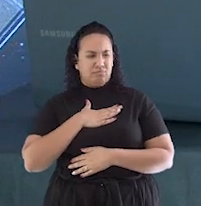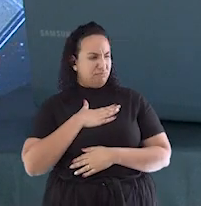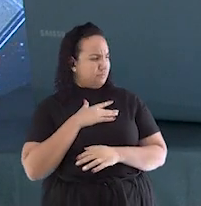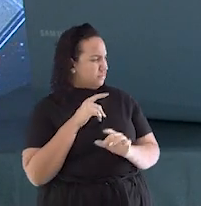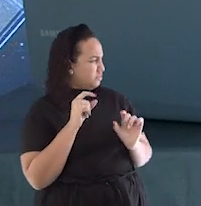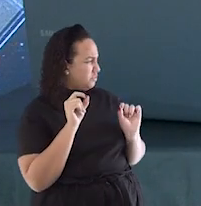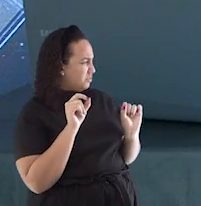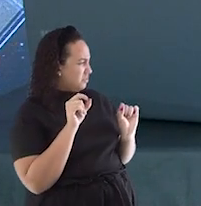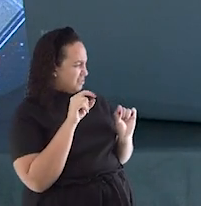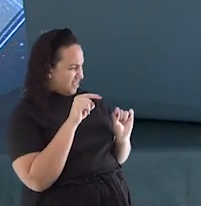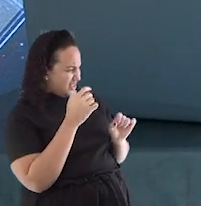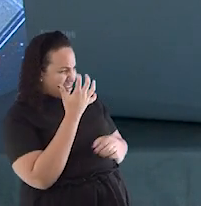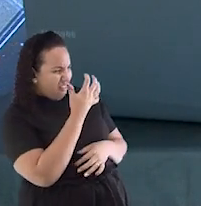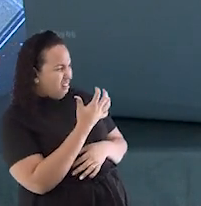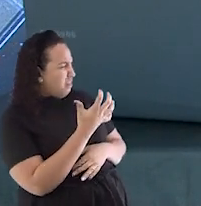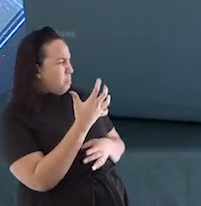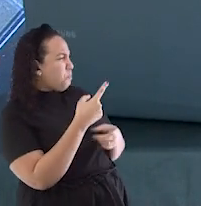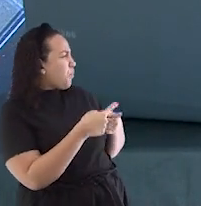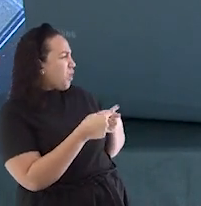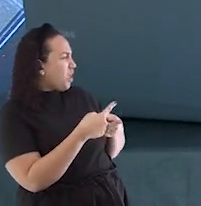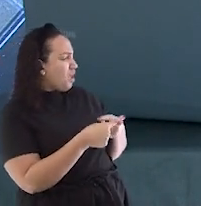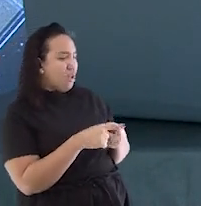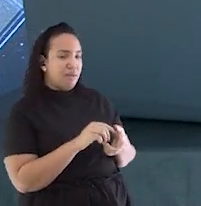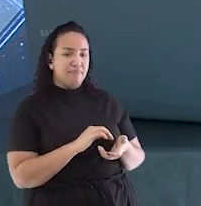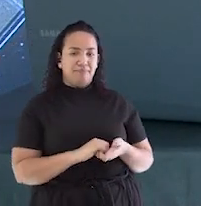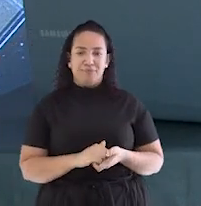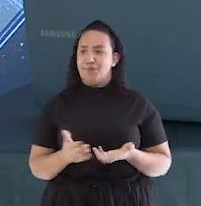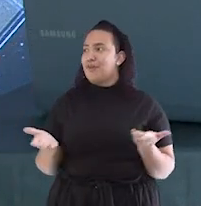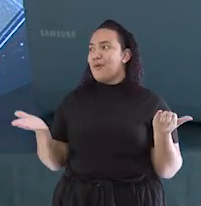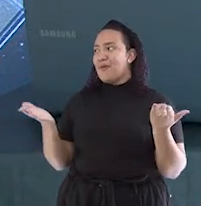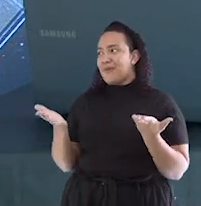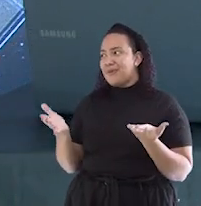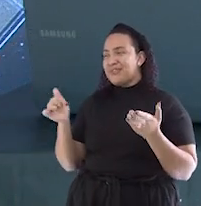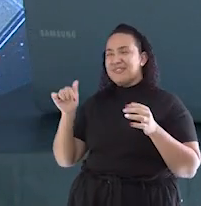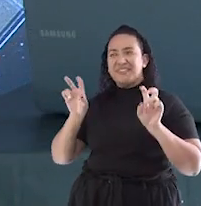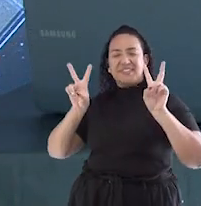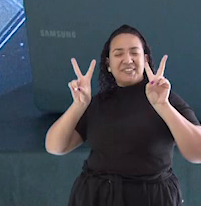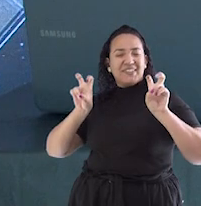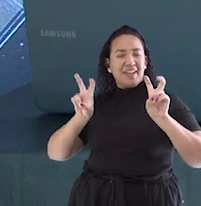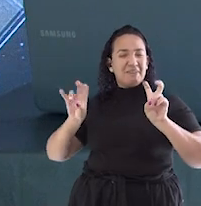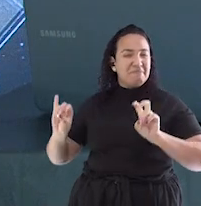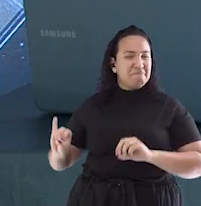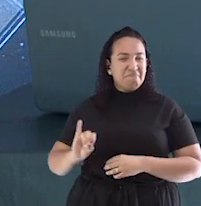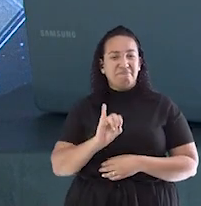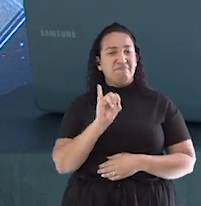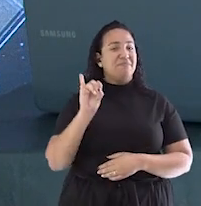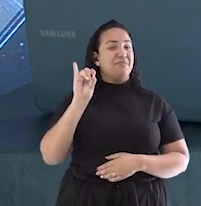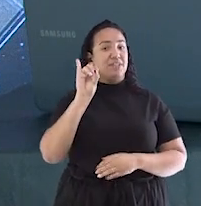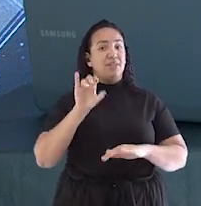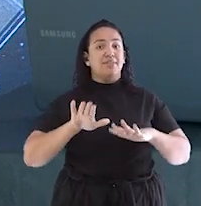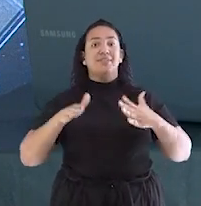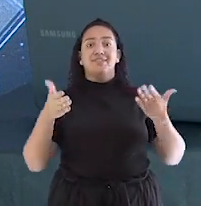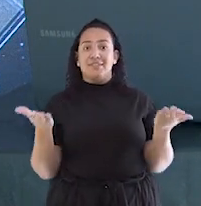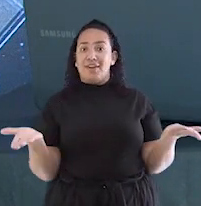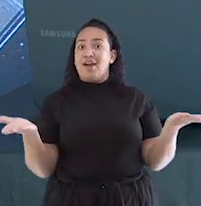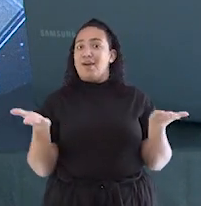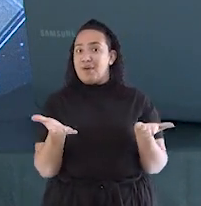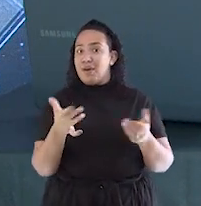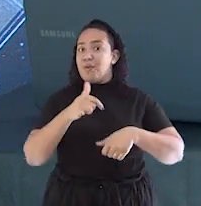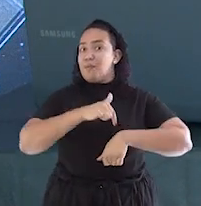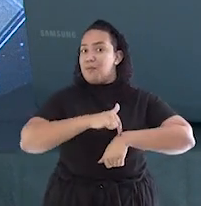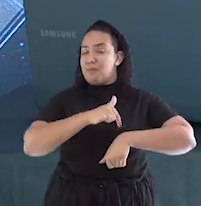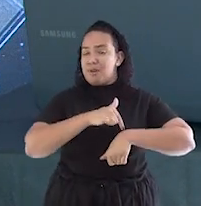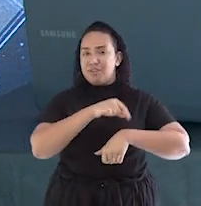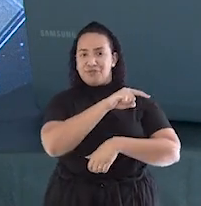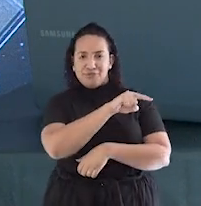você está cantando? Porque hoje eu vim falar de um tema super importante. Chegou a hora dos jovens talentos